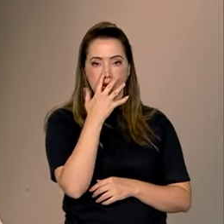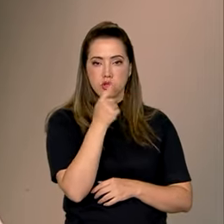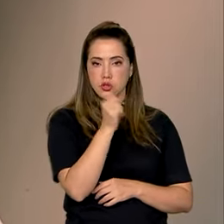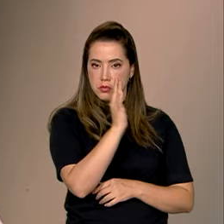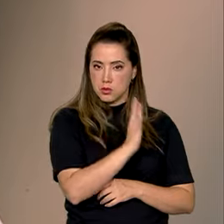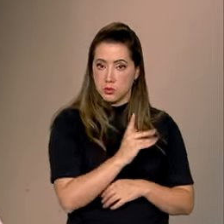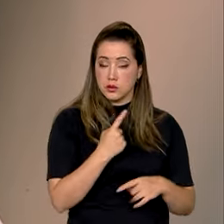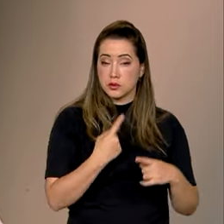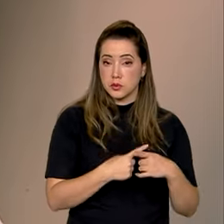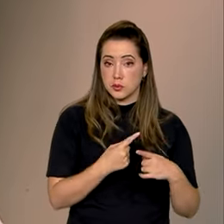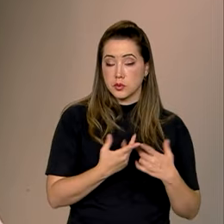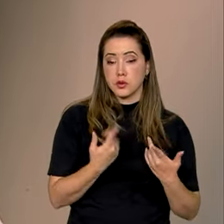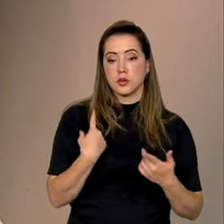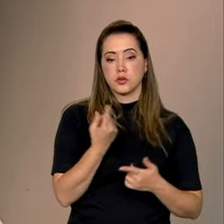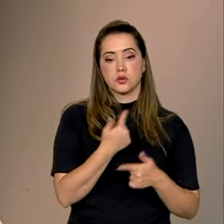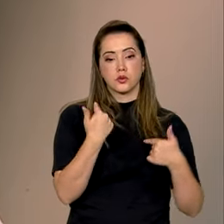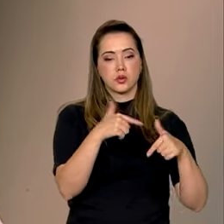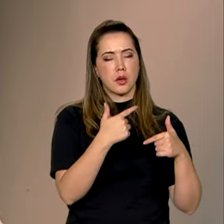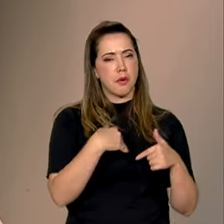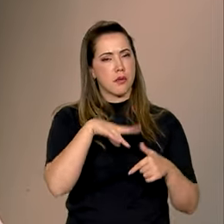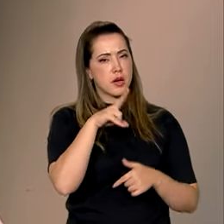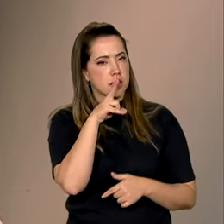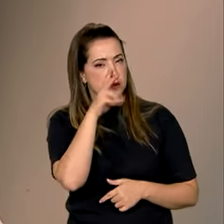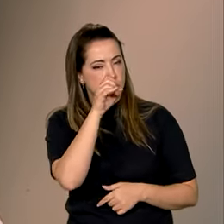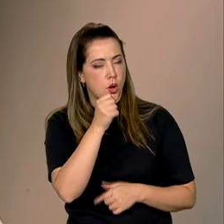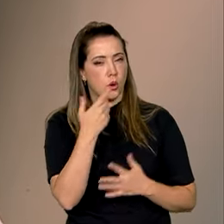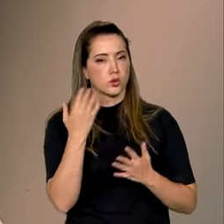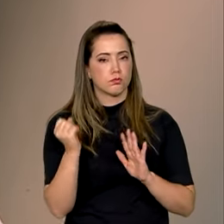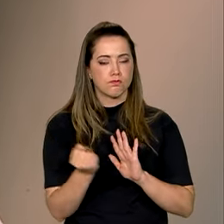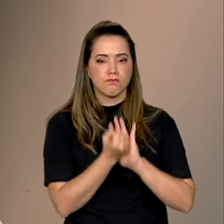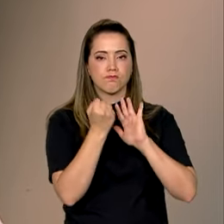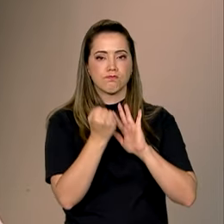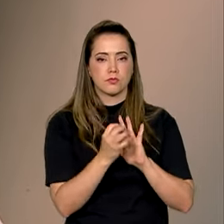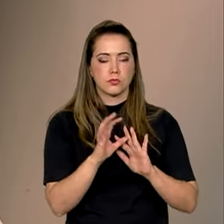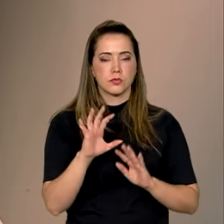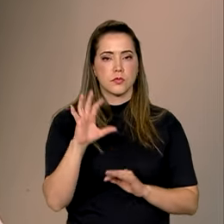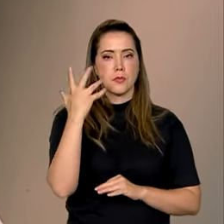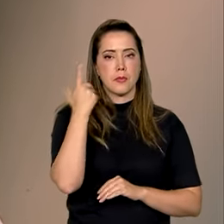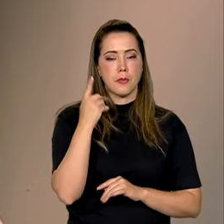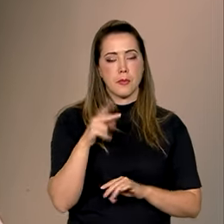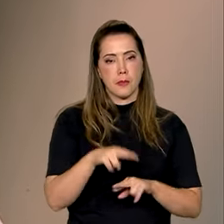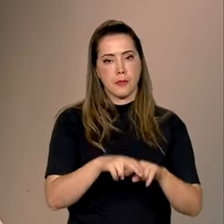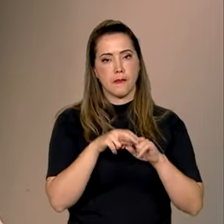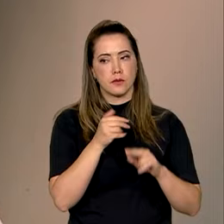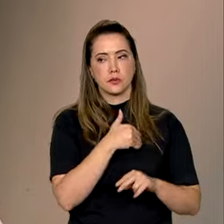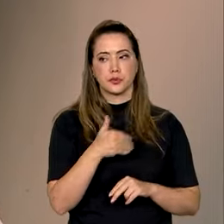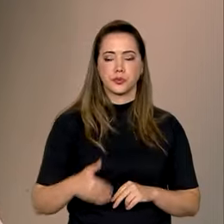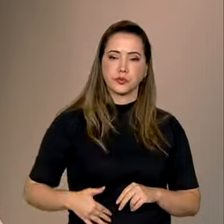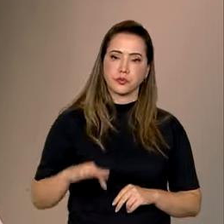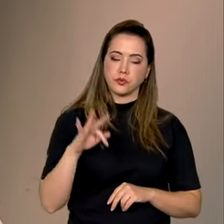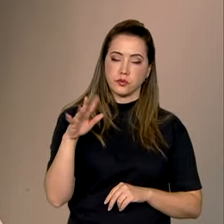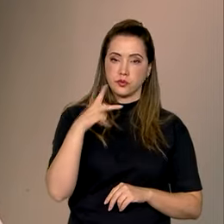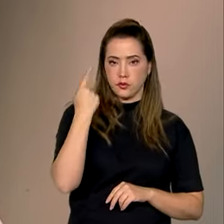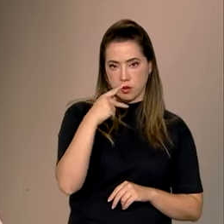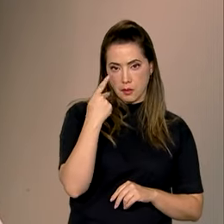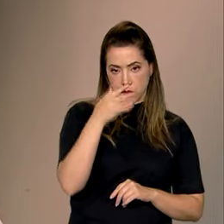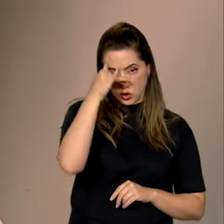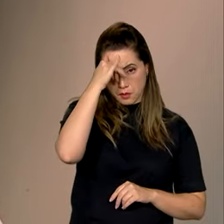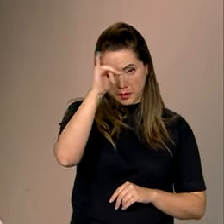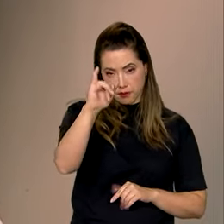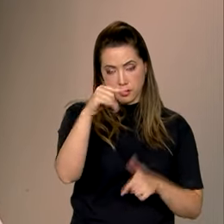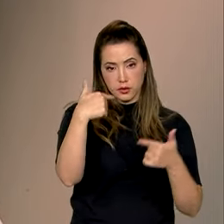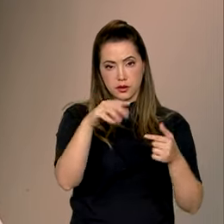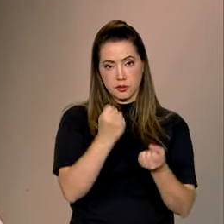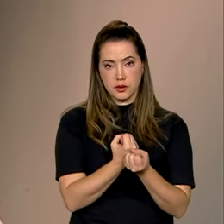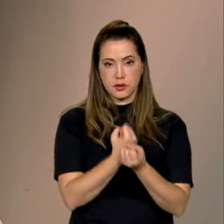parte de um combate mais intenso, intensivo e marcado, realizado pelo governo federal e pela política pública de combate ao trabalho